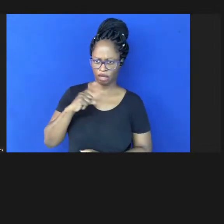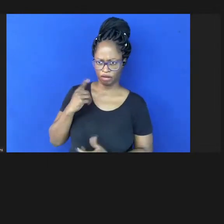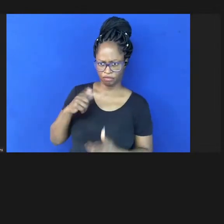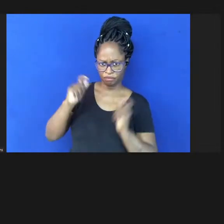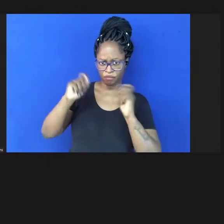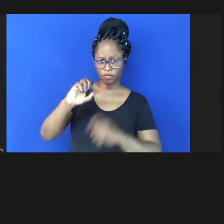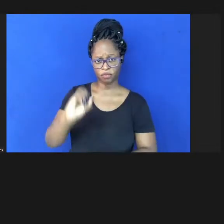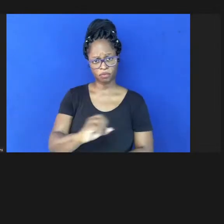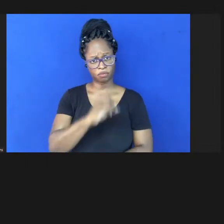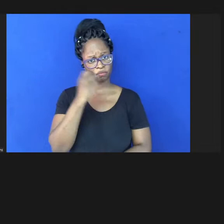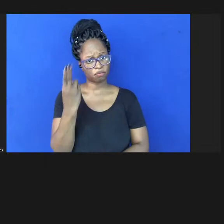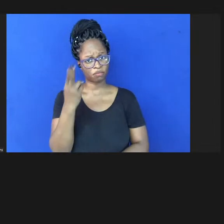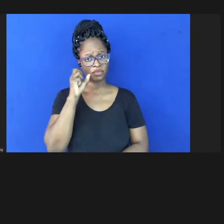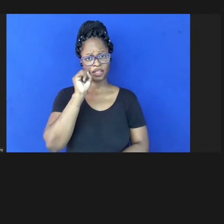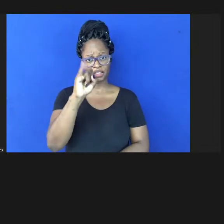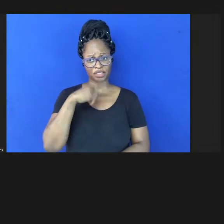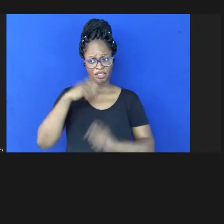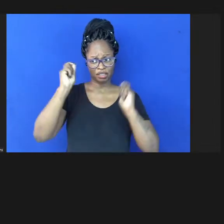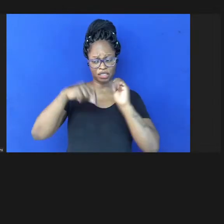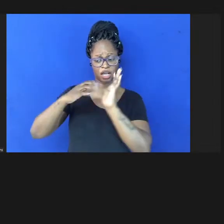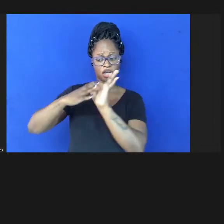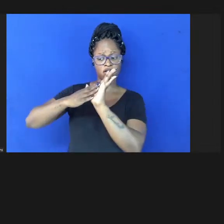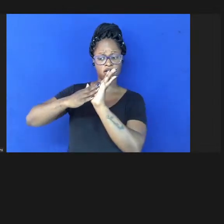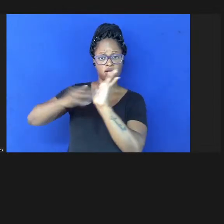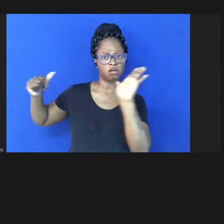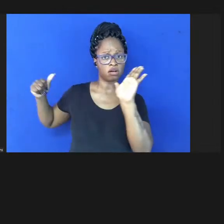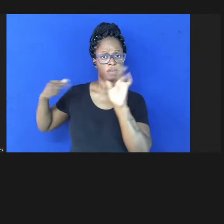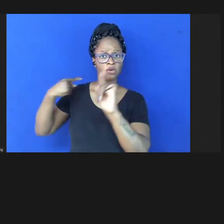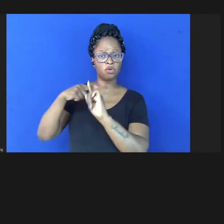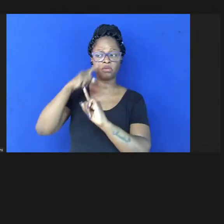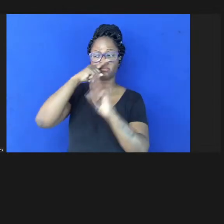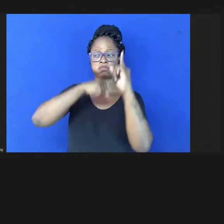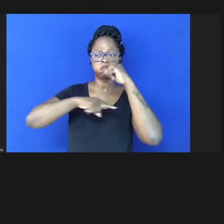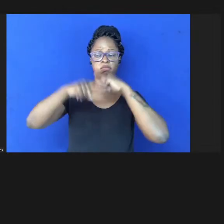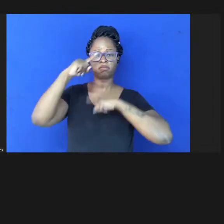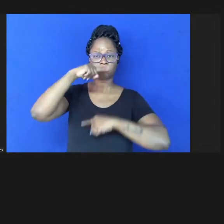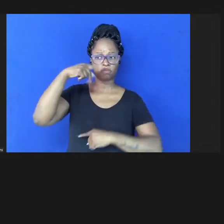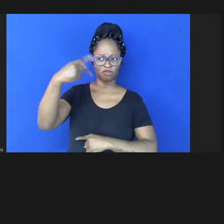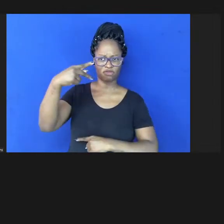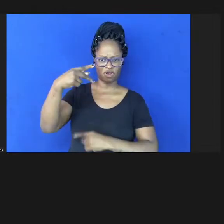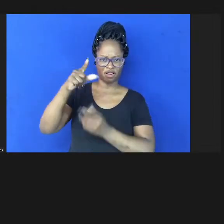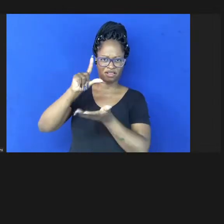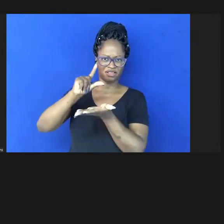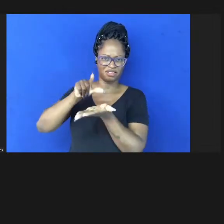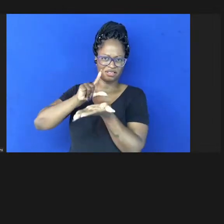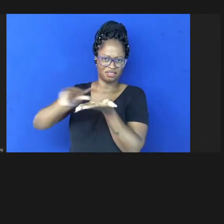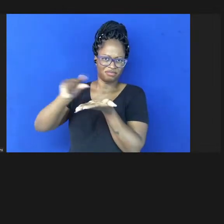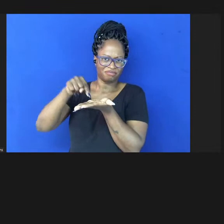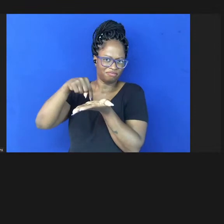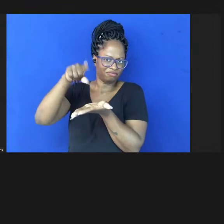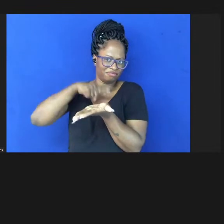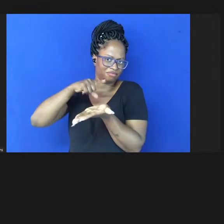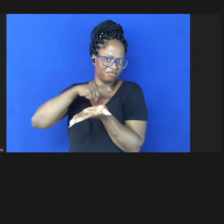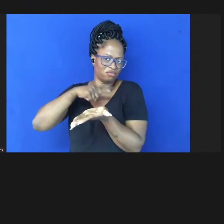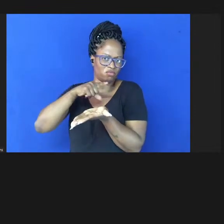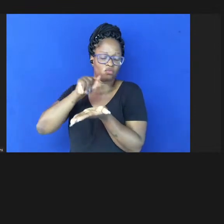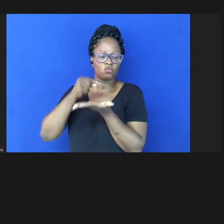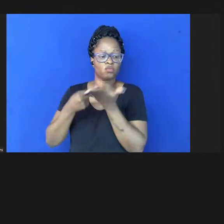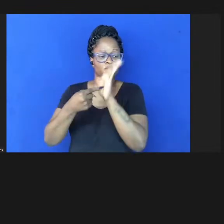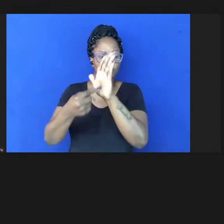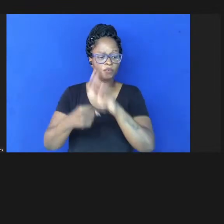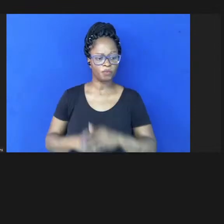se ela foi retirada porque existem falhas no que foi apresentado